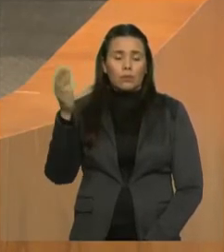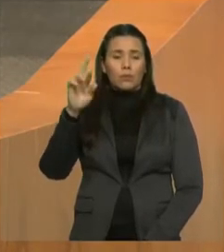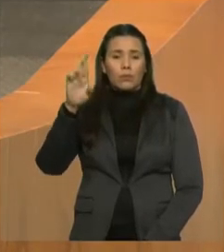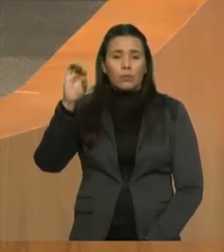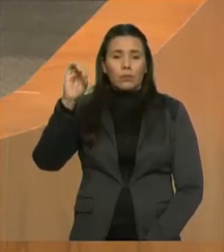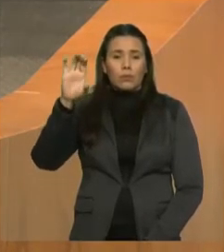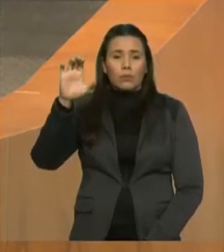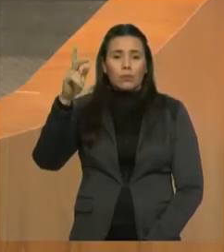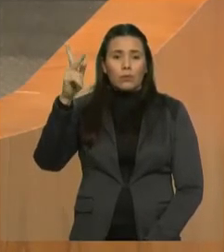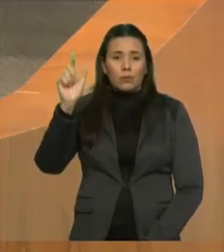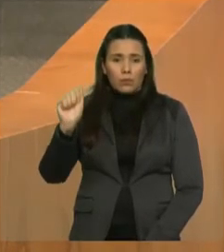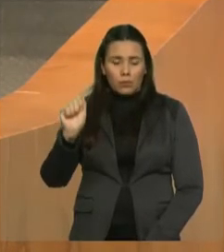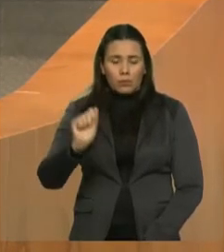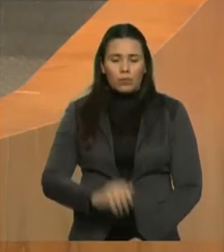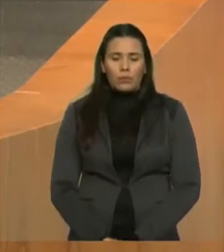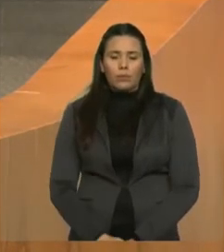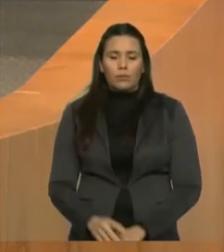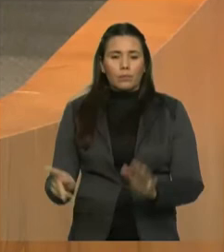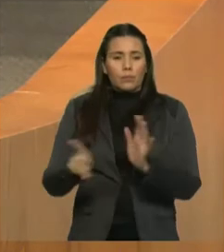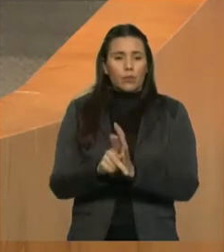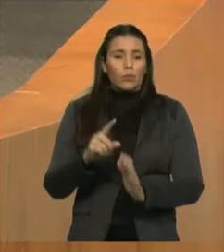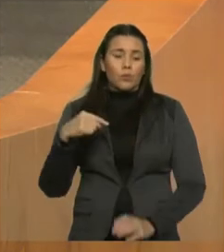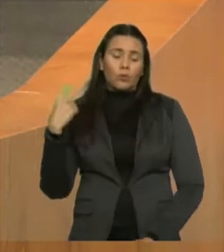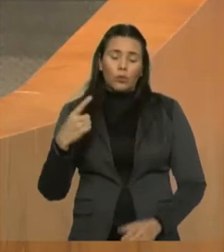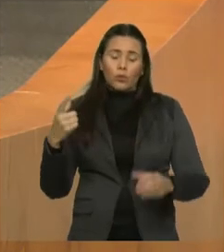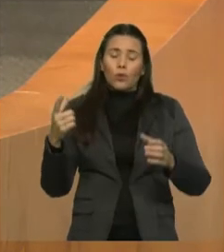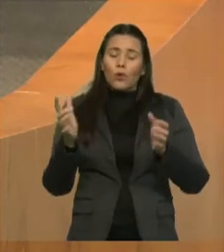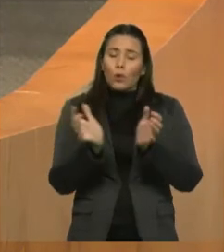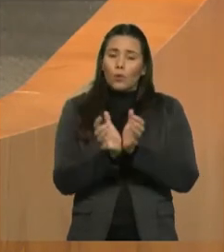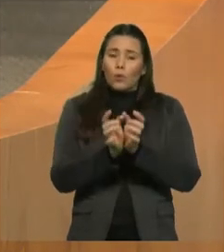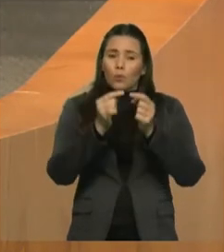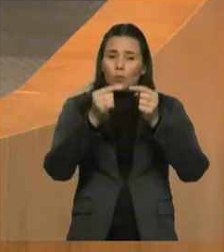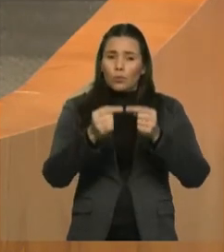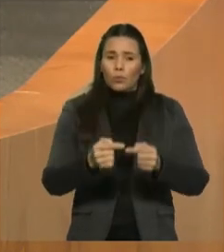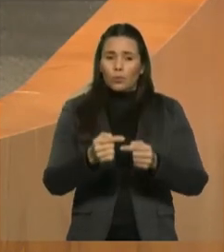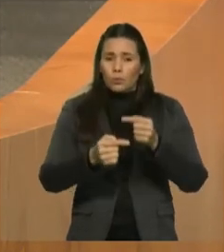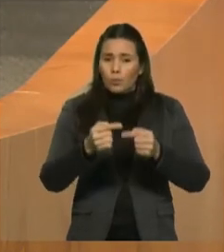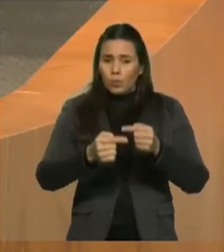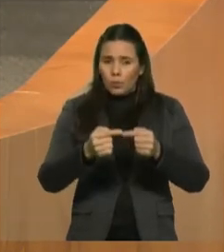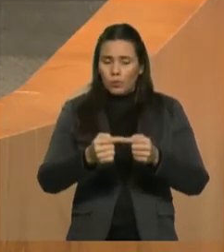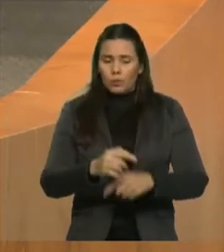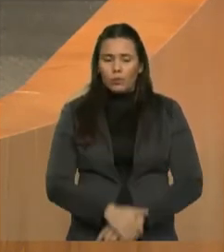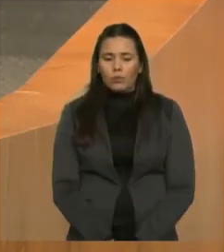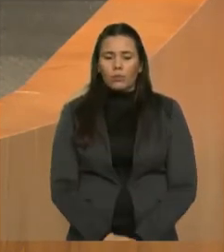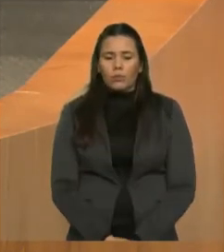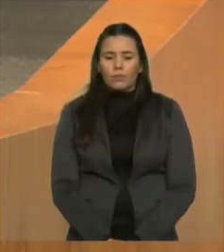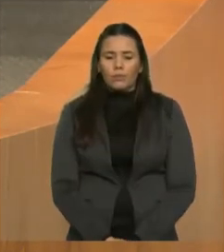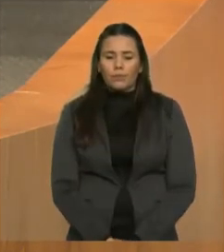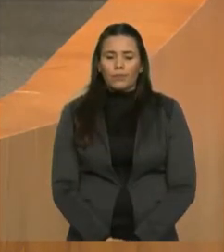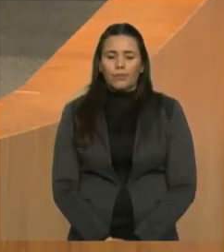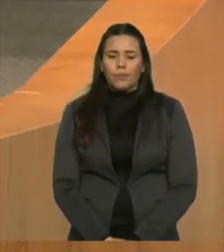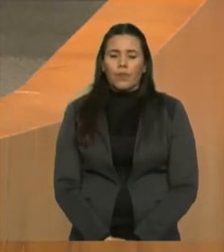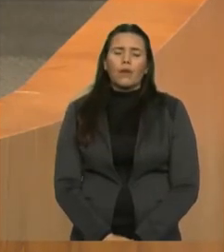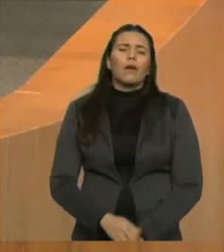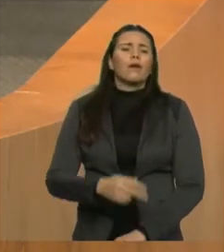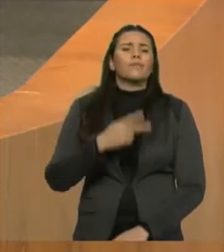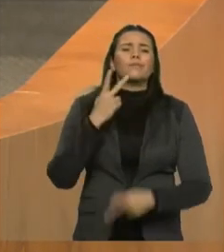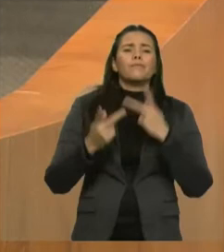do nosso partido, e destacando que o Estado do Maranhão, não estou falando Flavidino, o Estado do Maranhão,